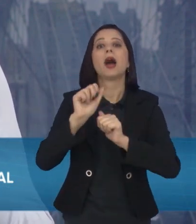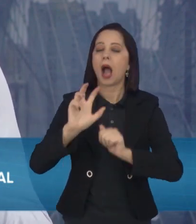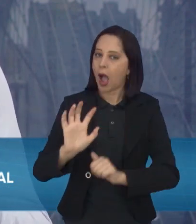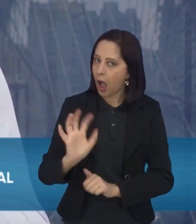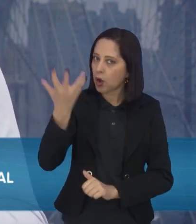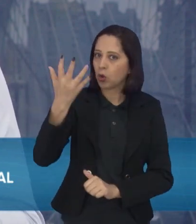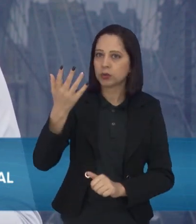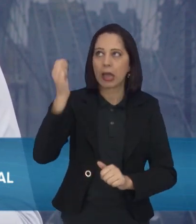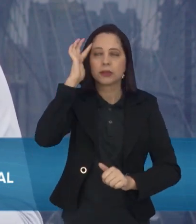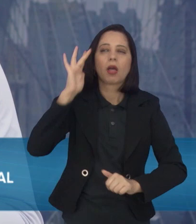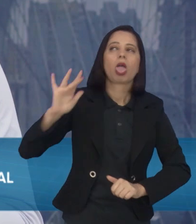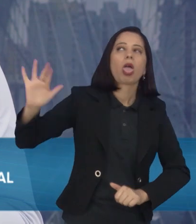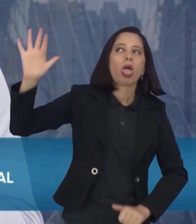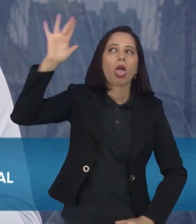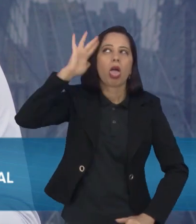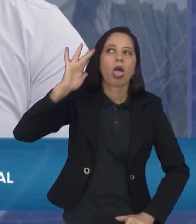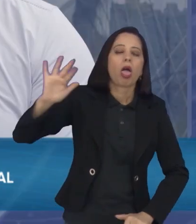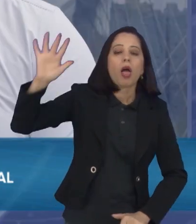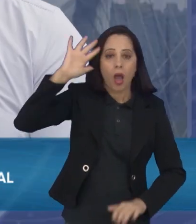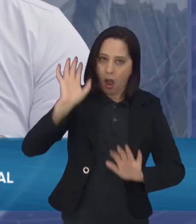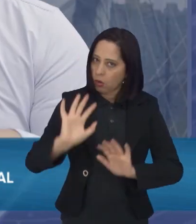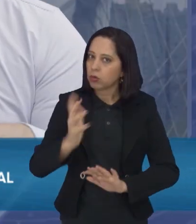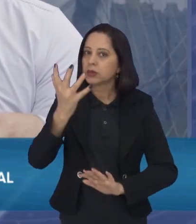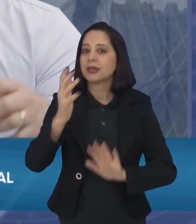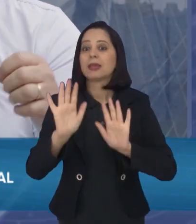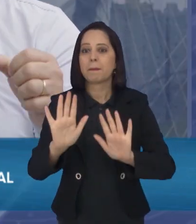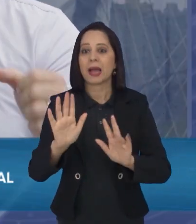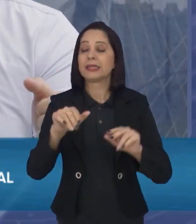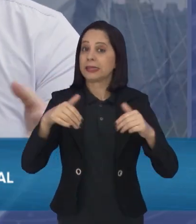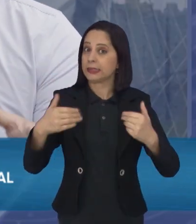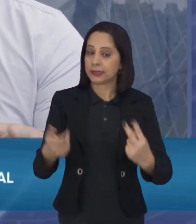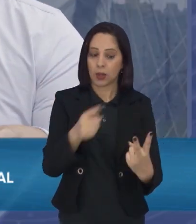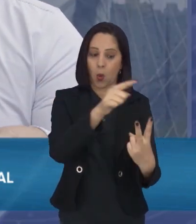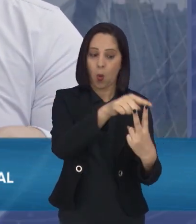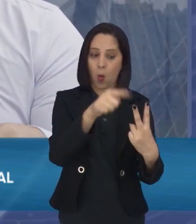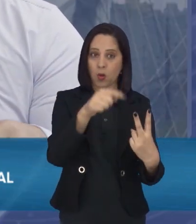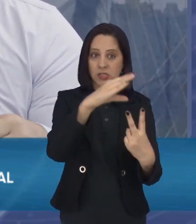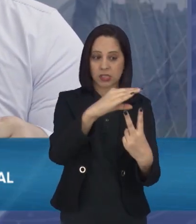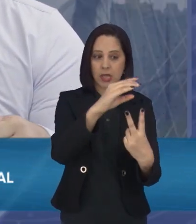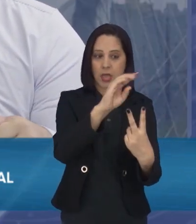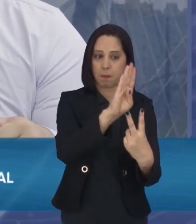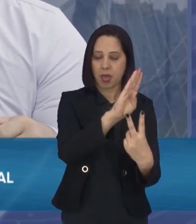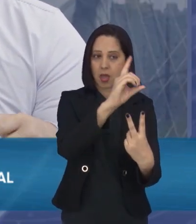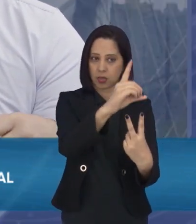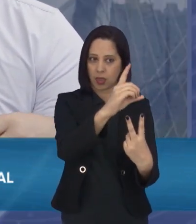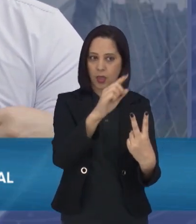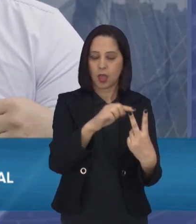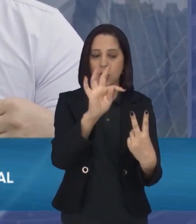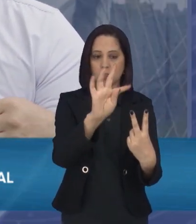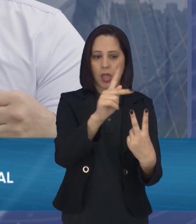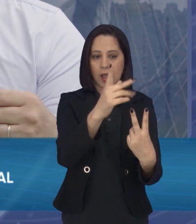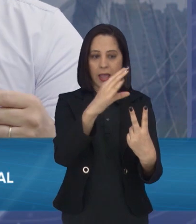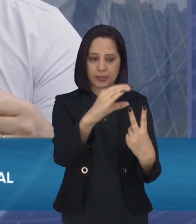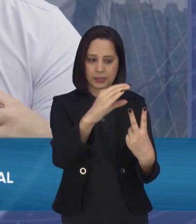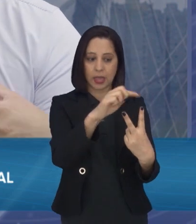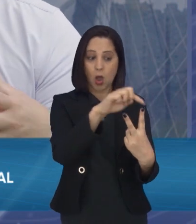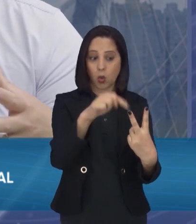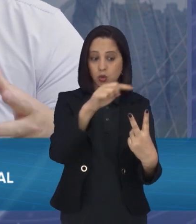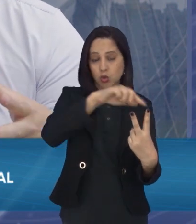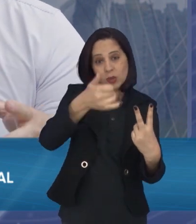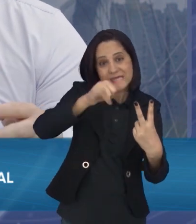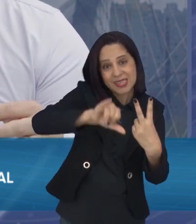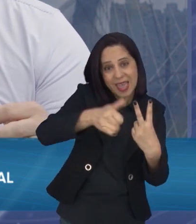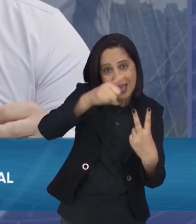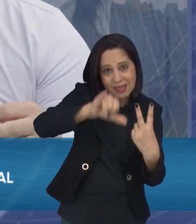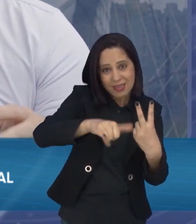psicoativo, um efeito alucinógeno, tá? Então quando a gente fala do CBD, do THC, efeito alucinógeno, eu tenho que errar